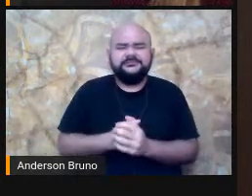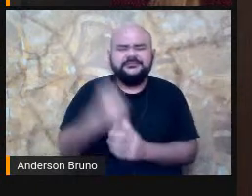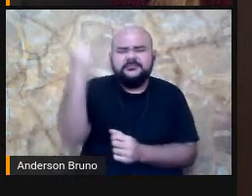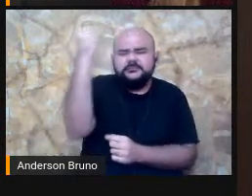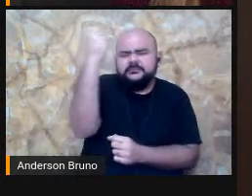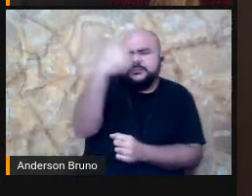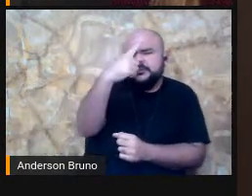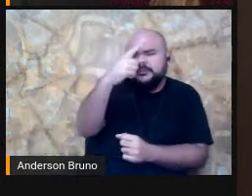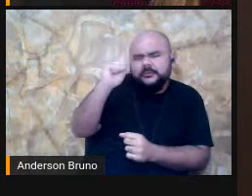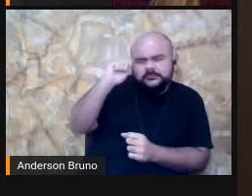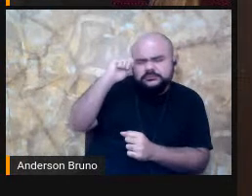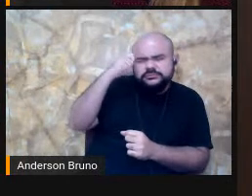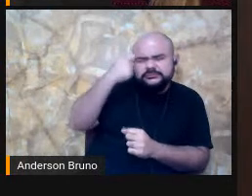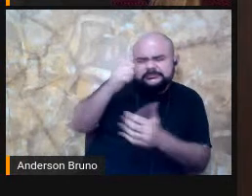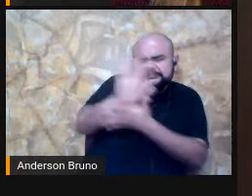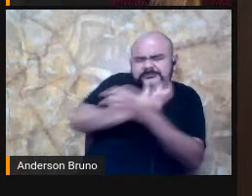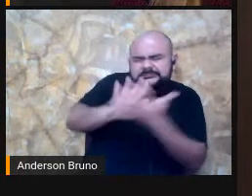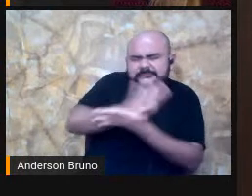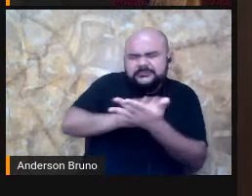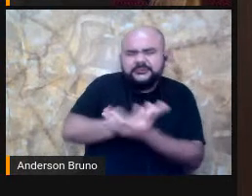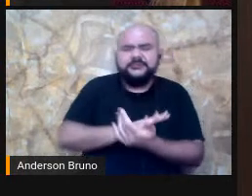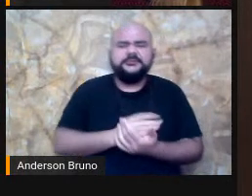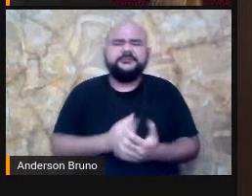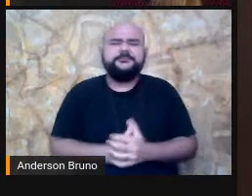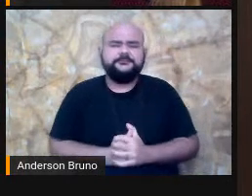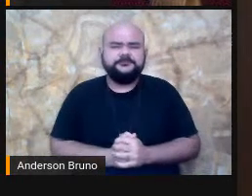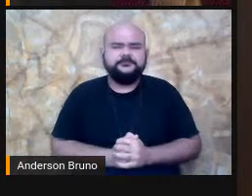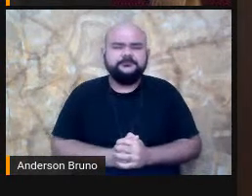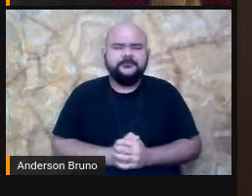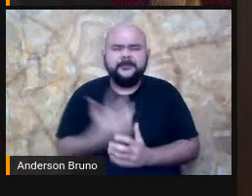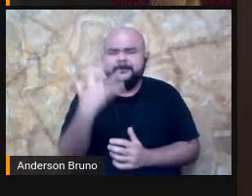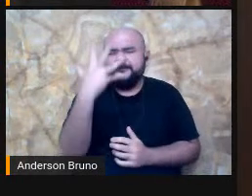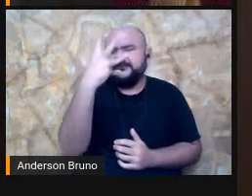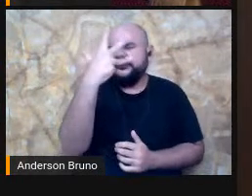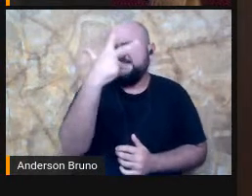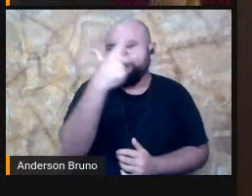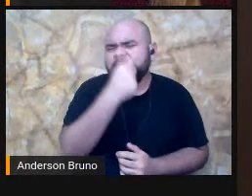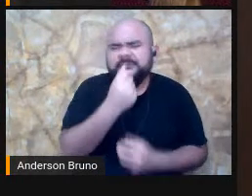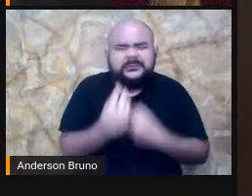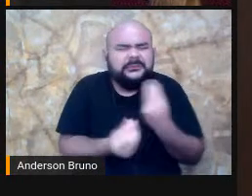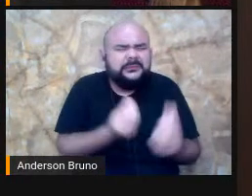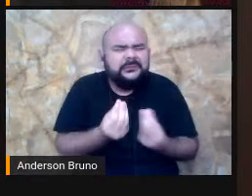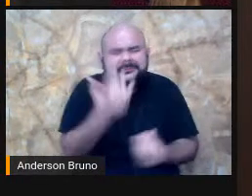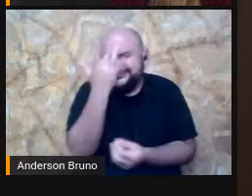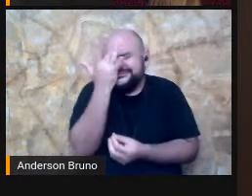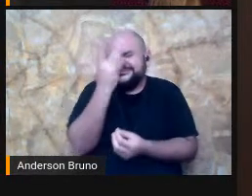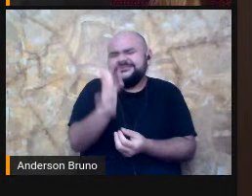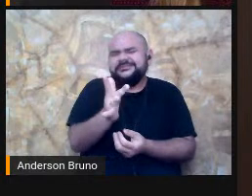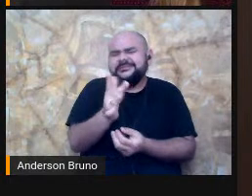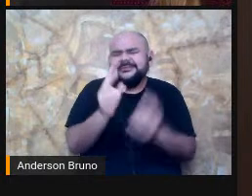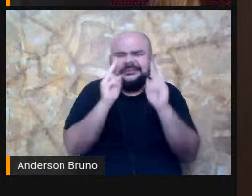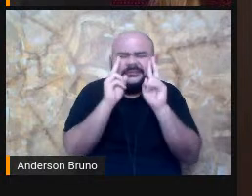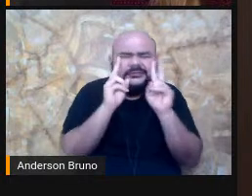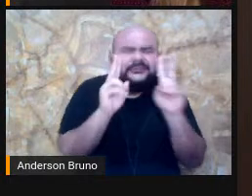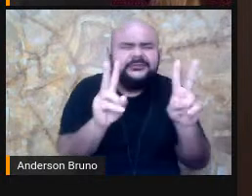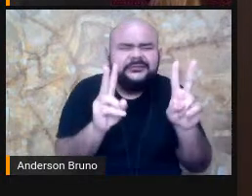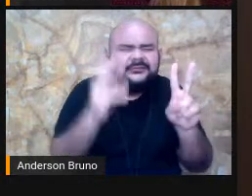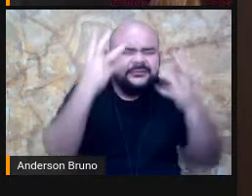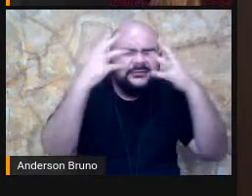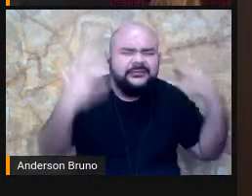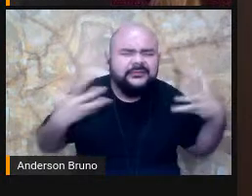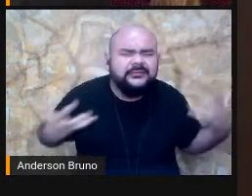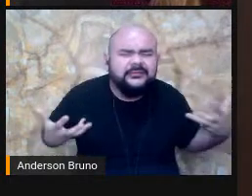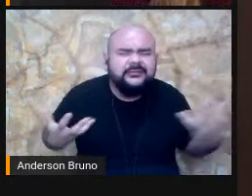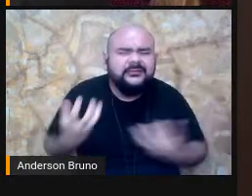Meus invisíveis traços O mais belo fulgor me atinge Vi o teu cabelo Que é já de cinza